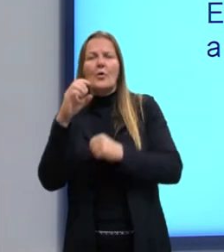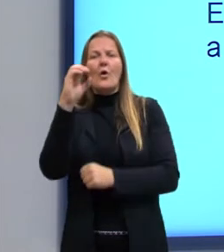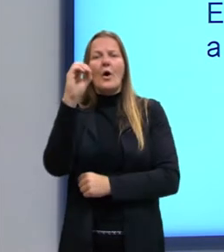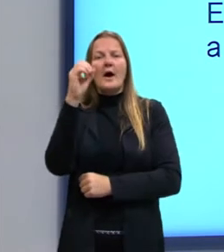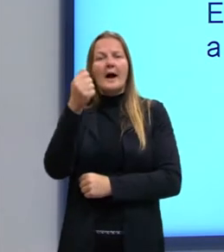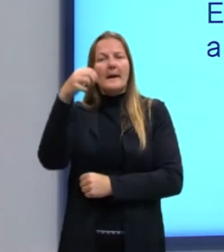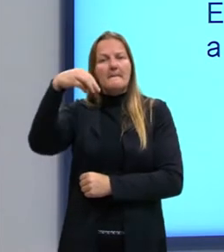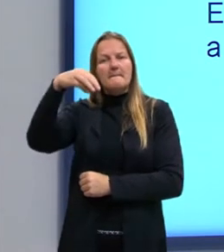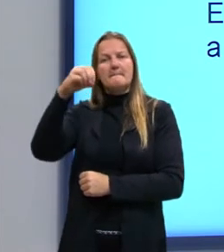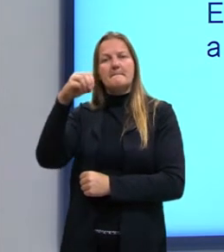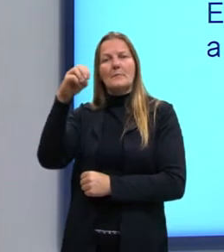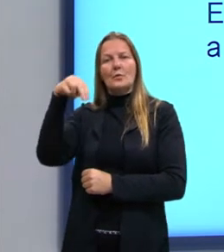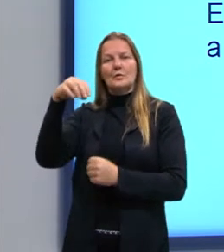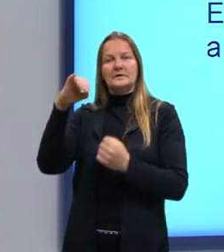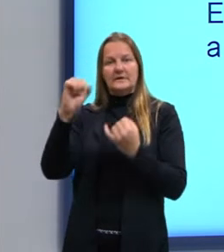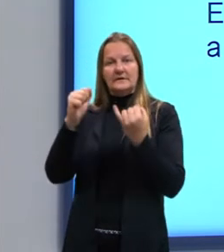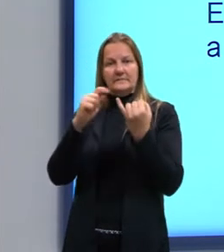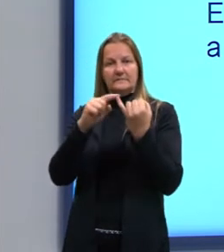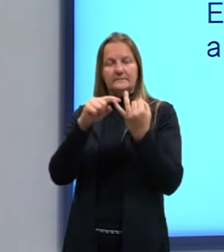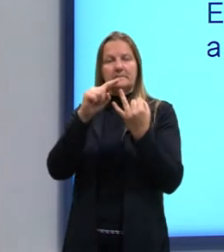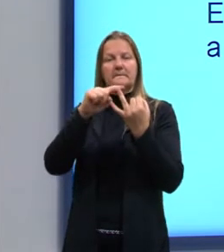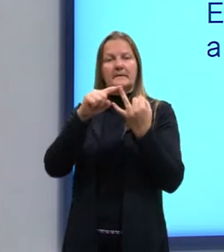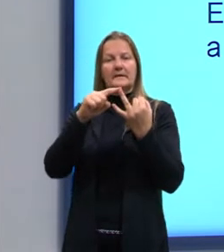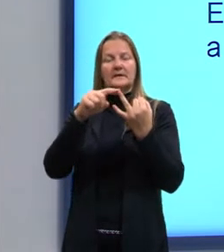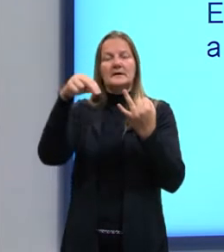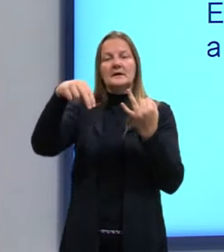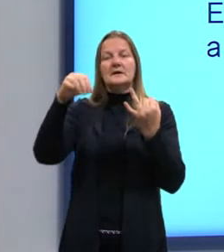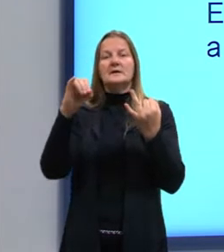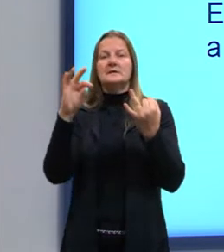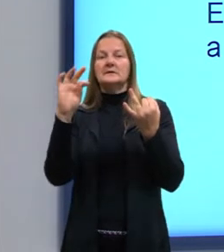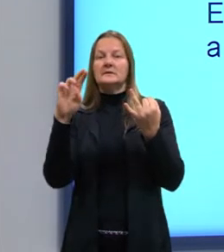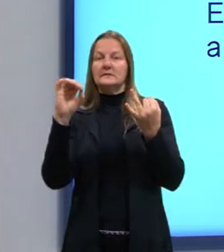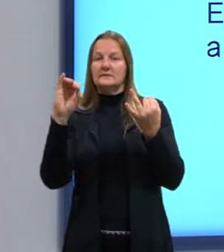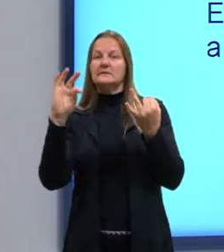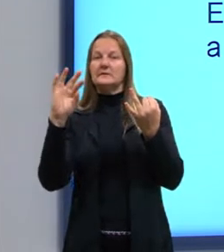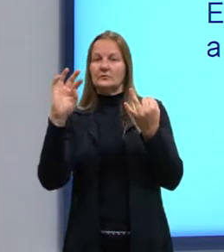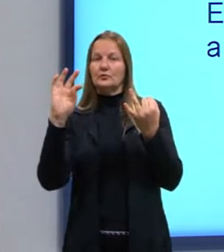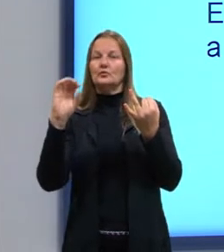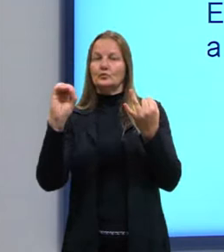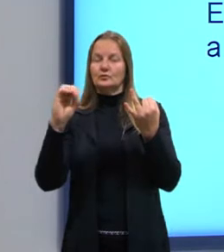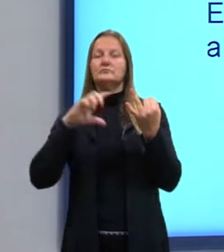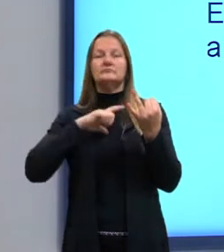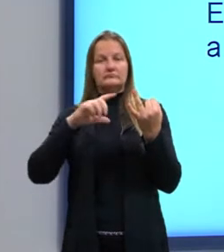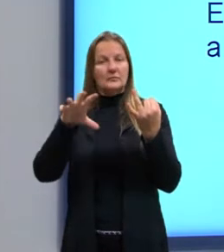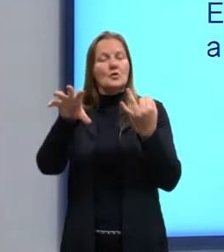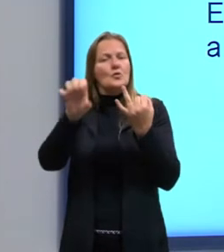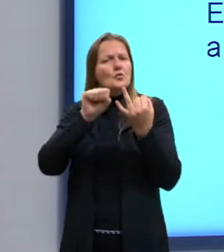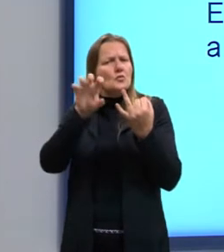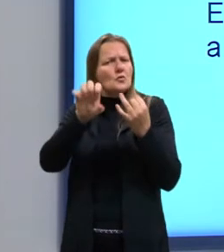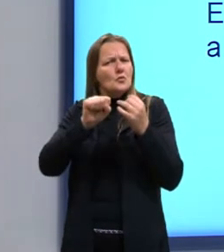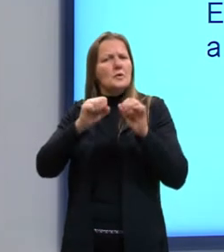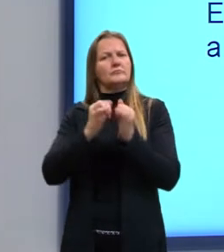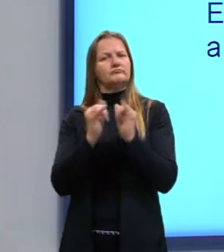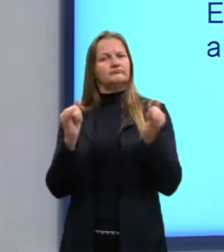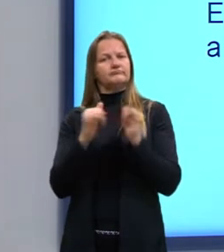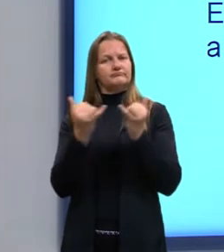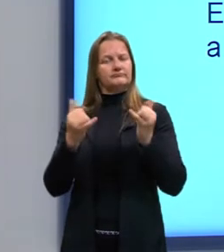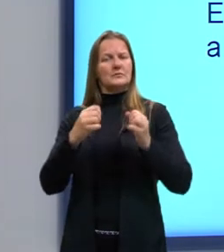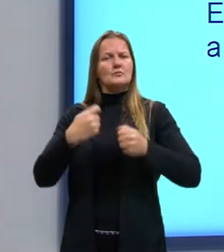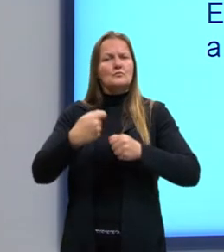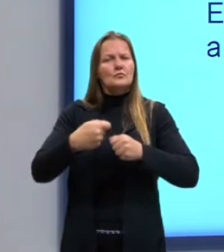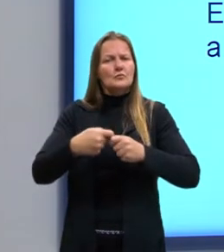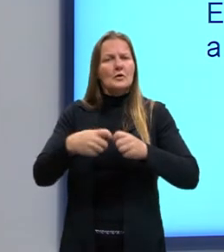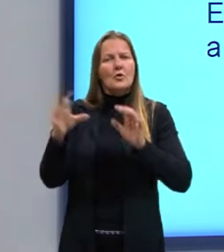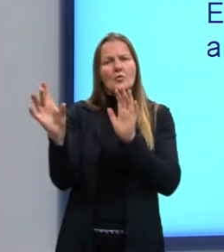e nitrito, no caso das nitrobacter, que garantem a obtenção de energia necessária para a